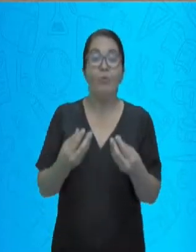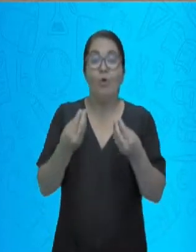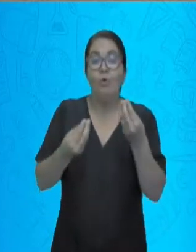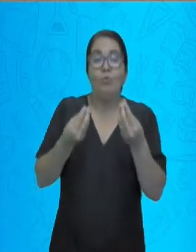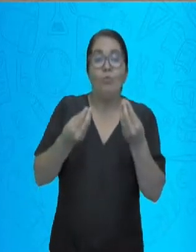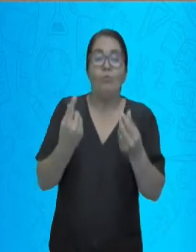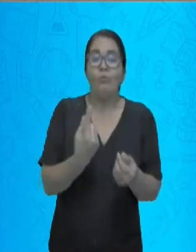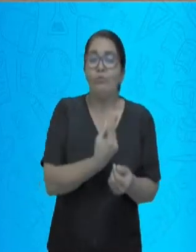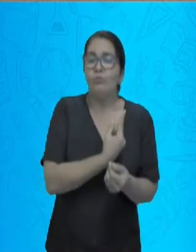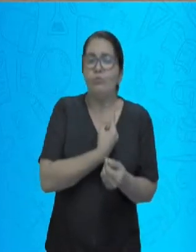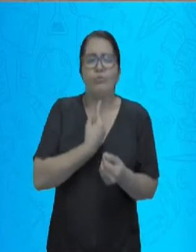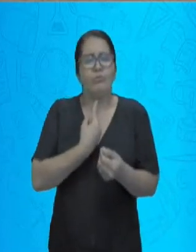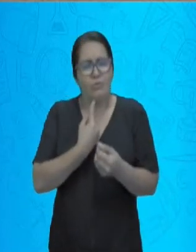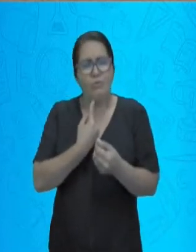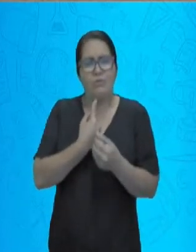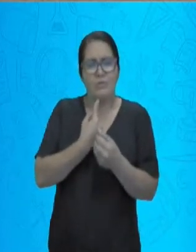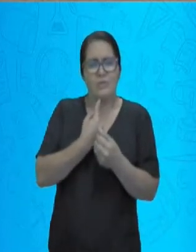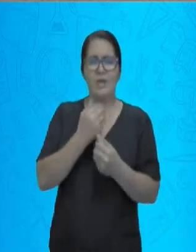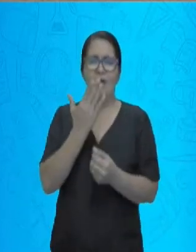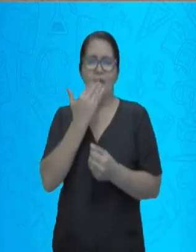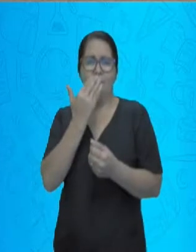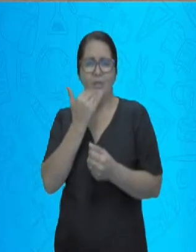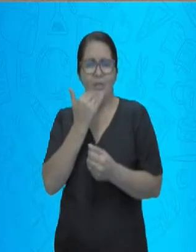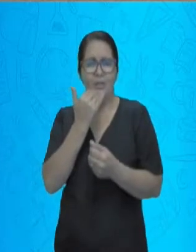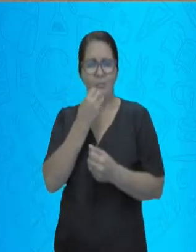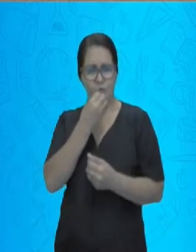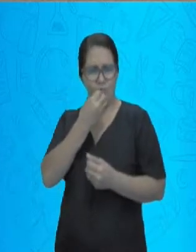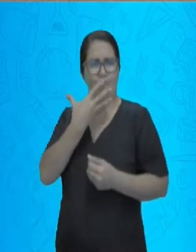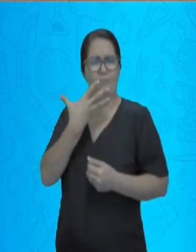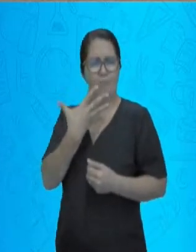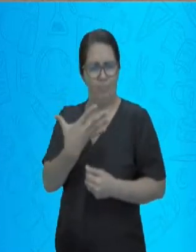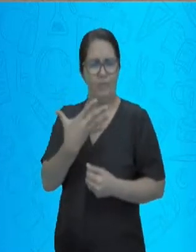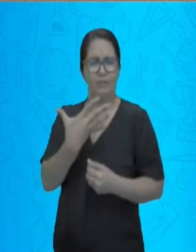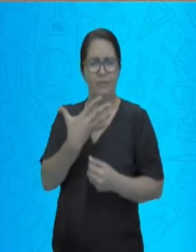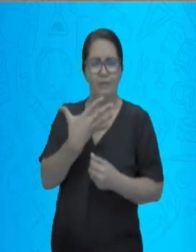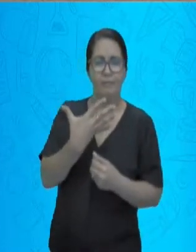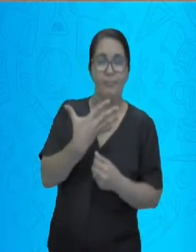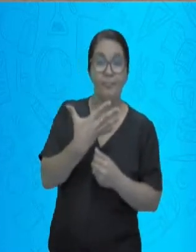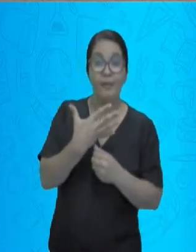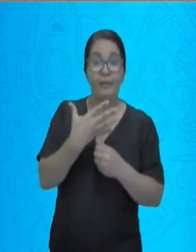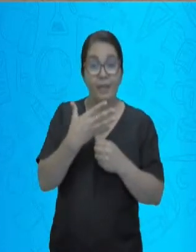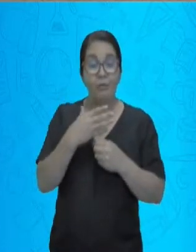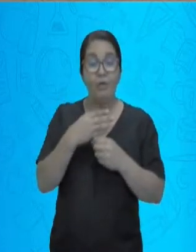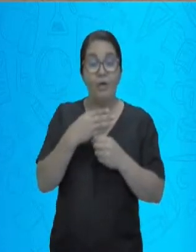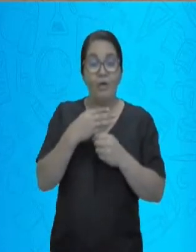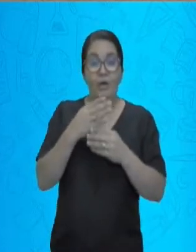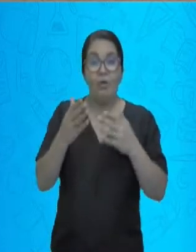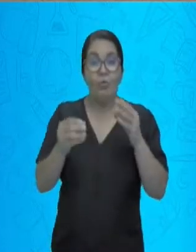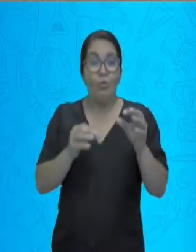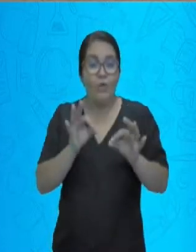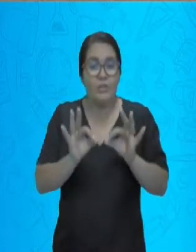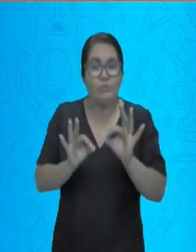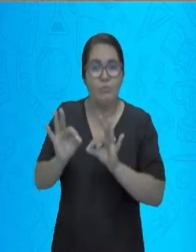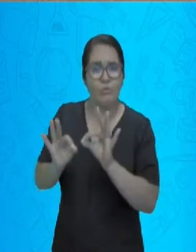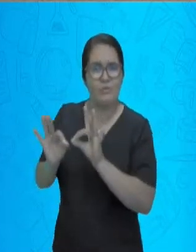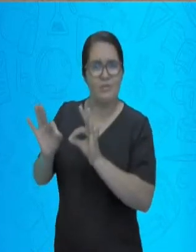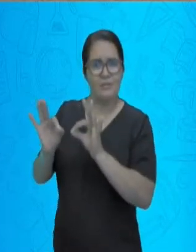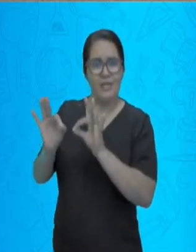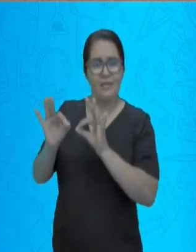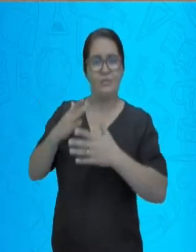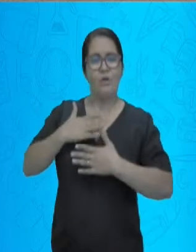gente tem uma boa alimentação, este processo alimentar, ele acontece de uma forma bem tranquila.